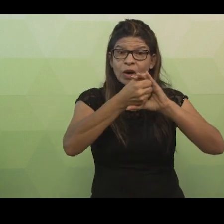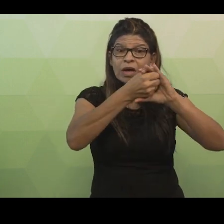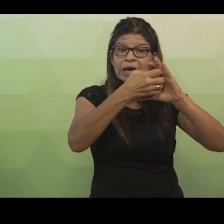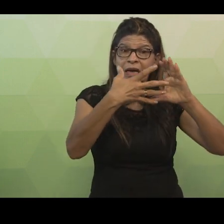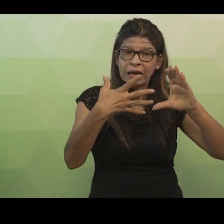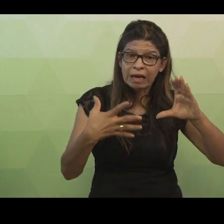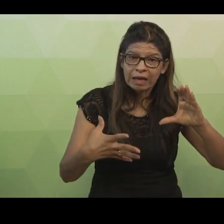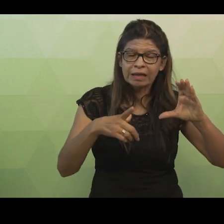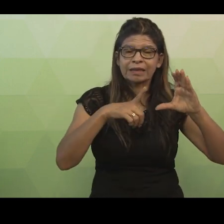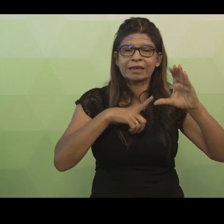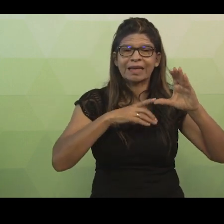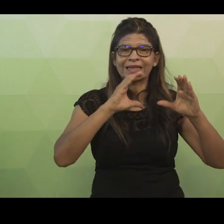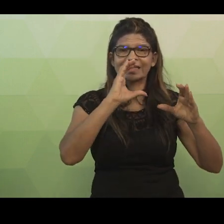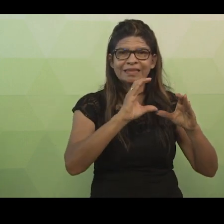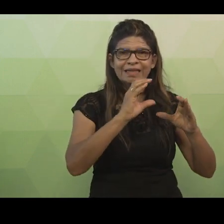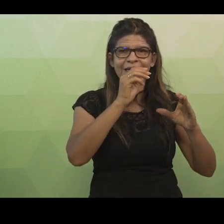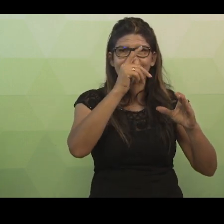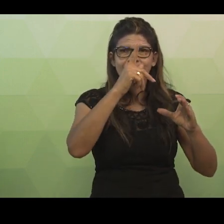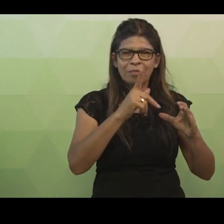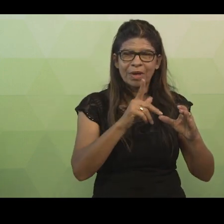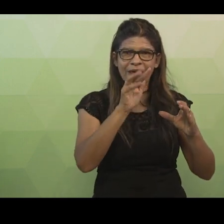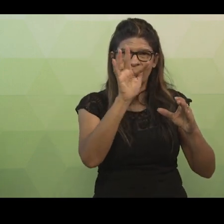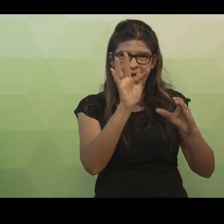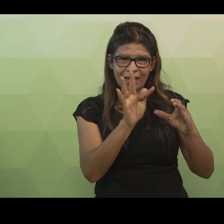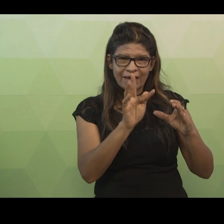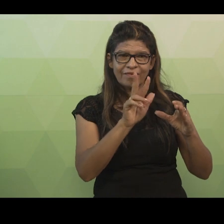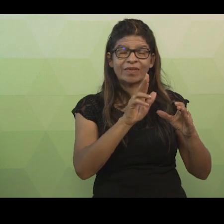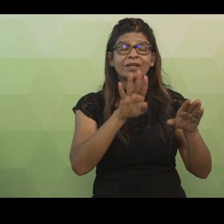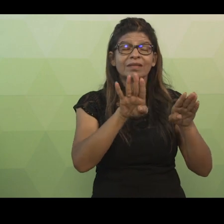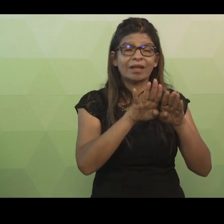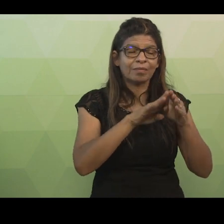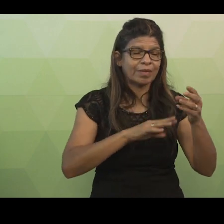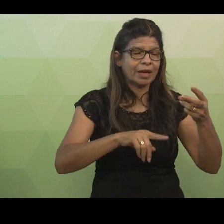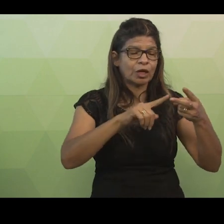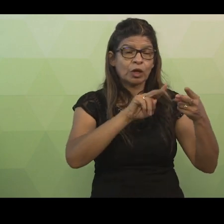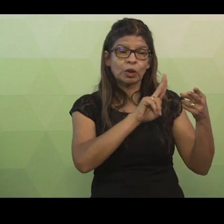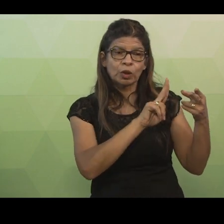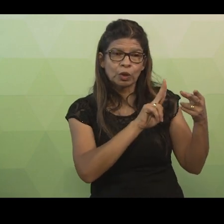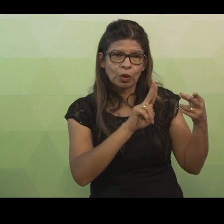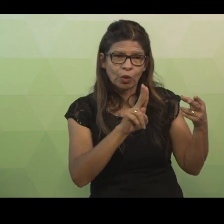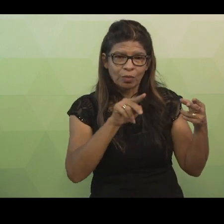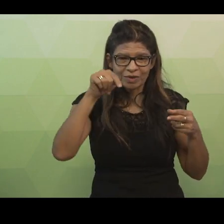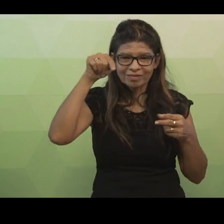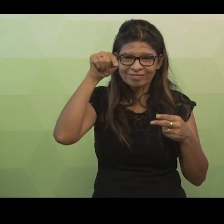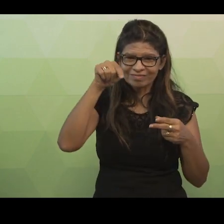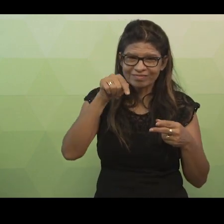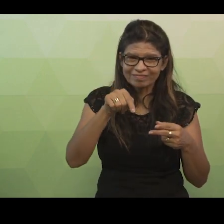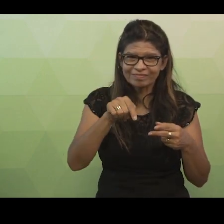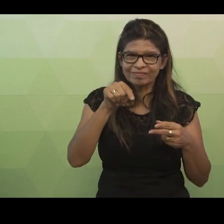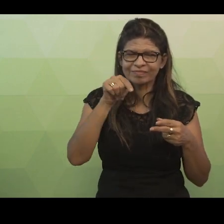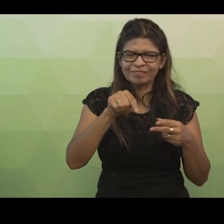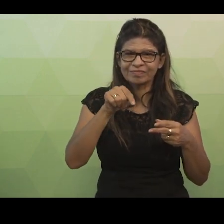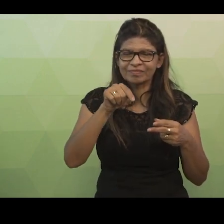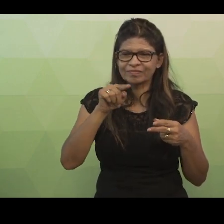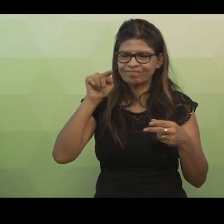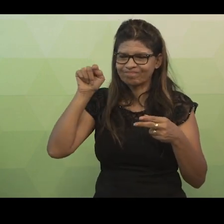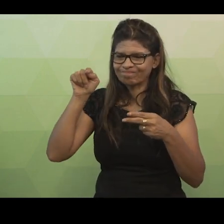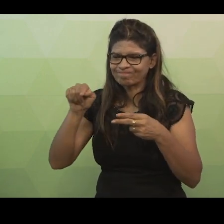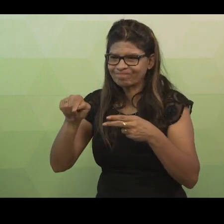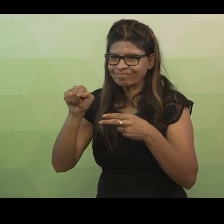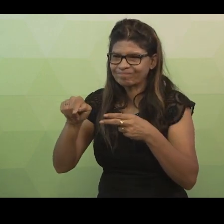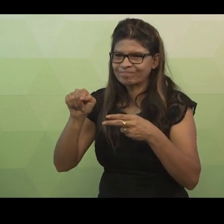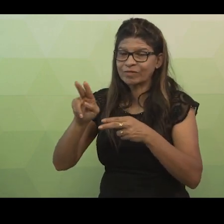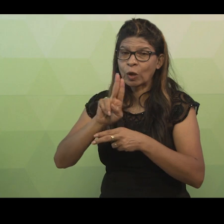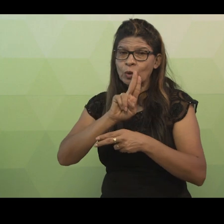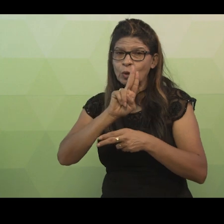física também possui o atributo nome. De forma similar, a pessoa jurídica conta com o atributo nome, herdado da